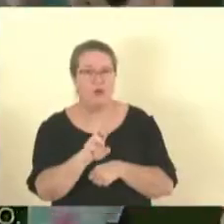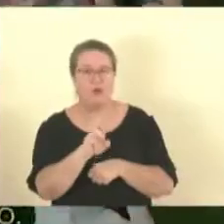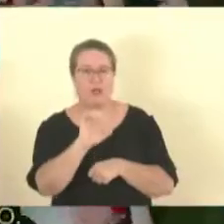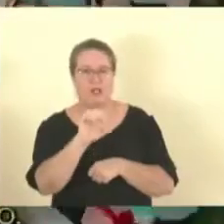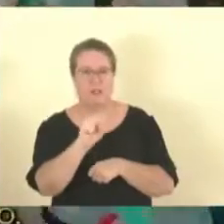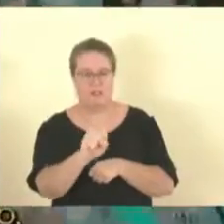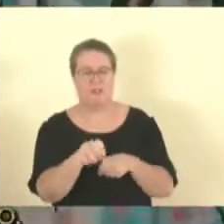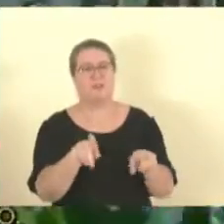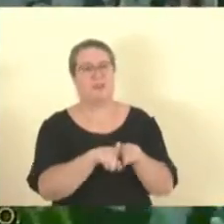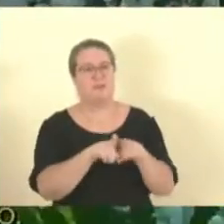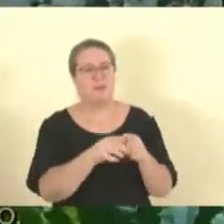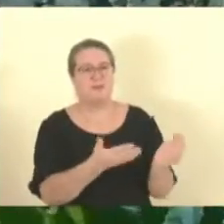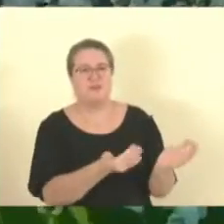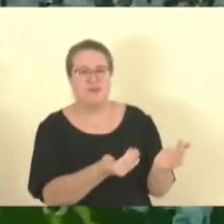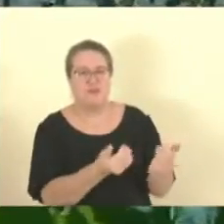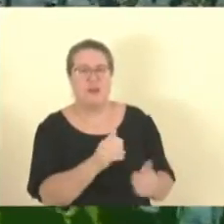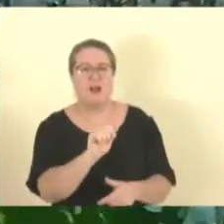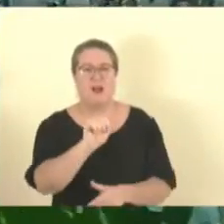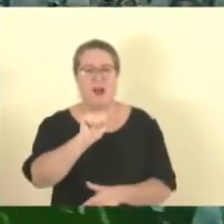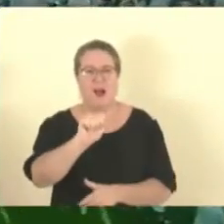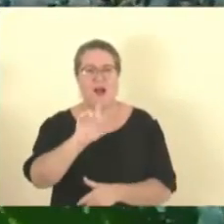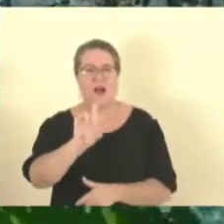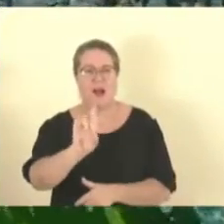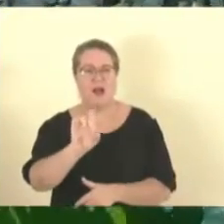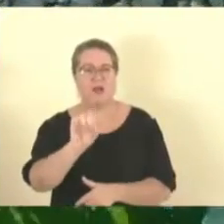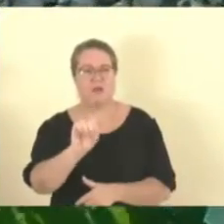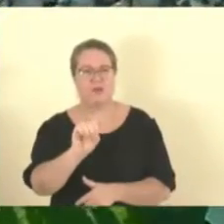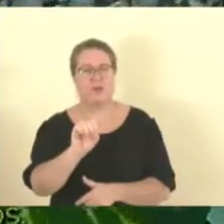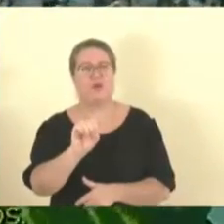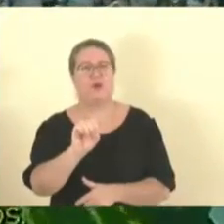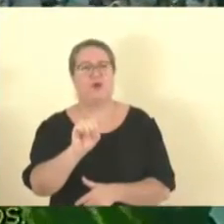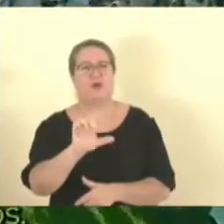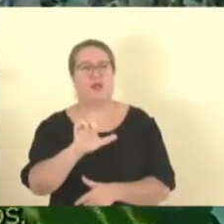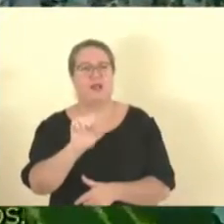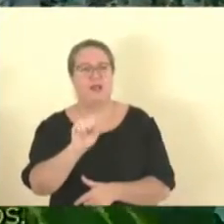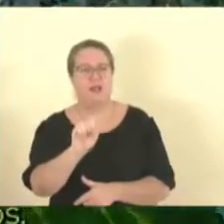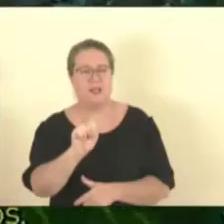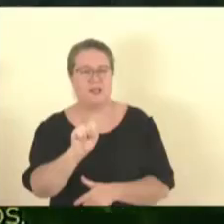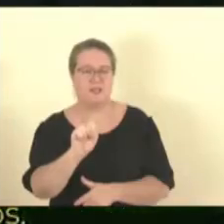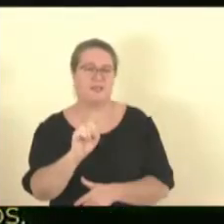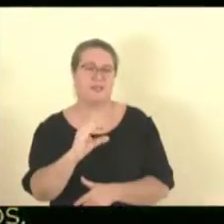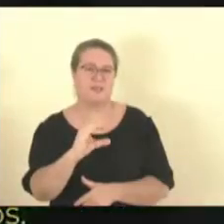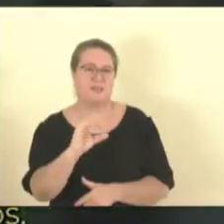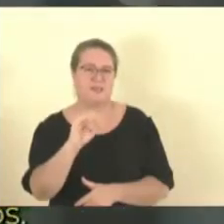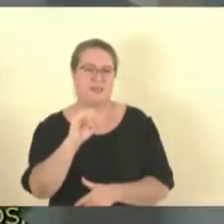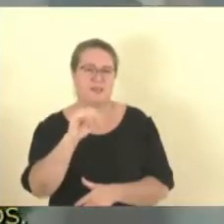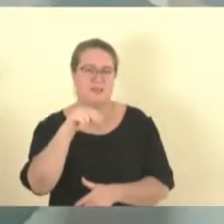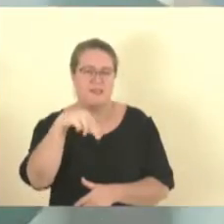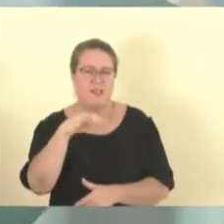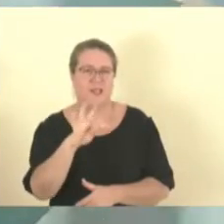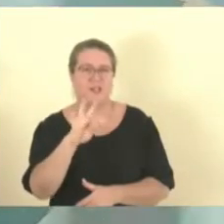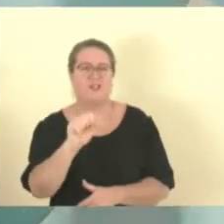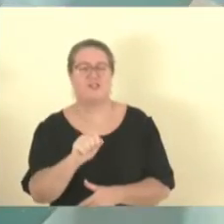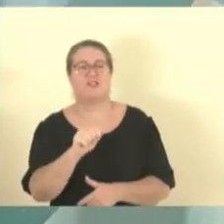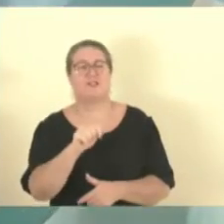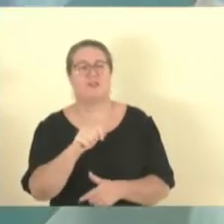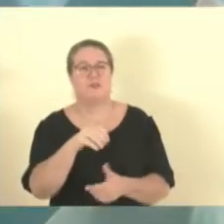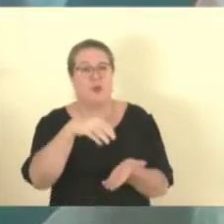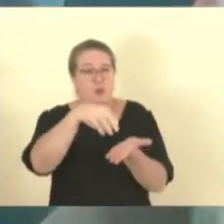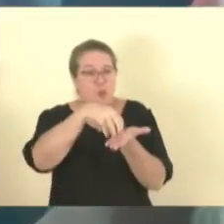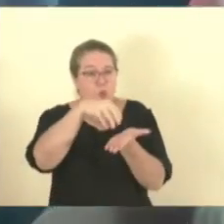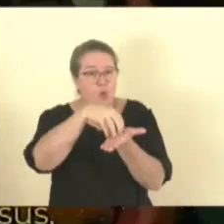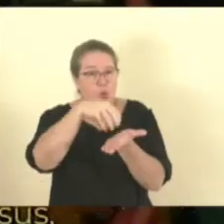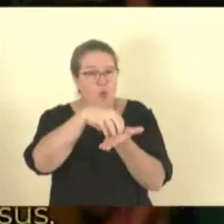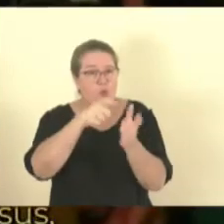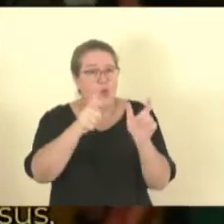Nossa sede é em Novo Hamburgo, no Rio Grande do Sul, e tivemos aí, vivendo por esses dias,